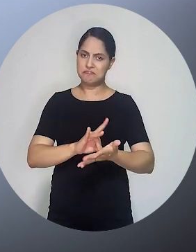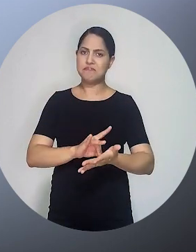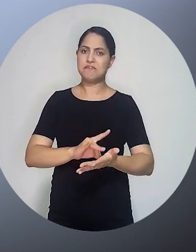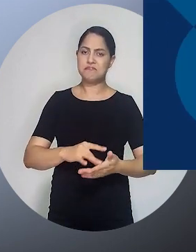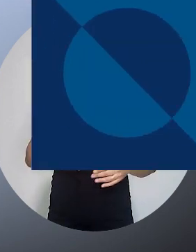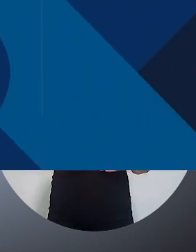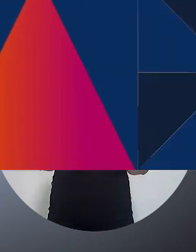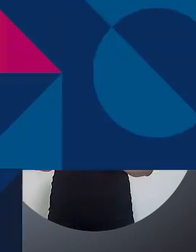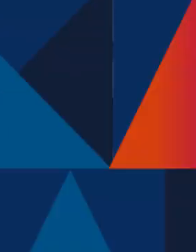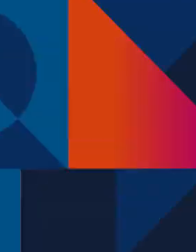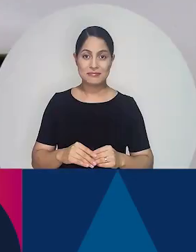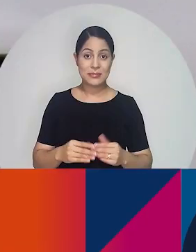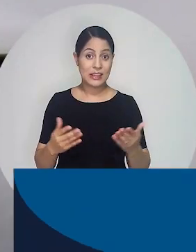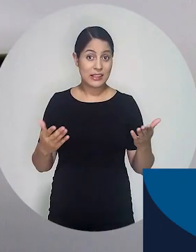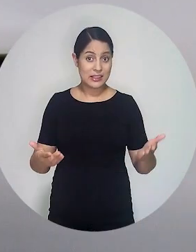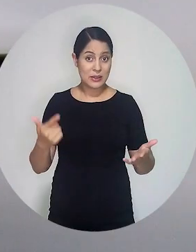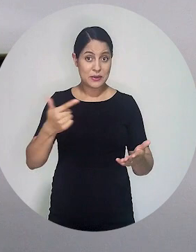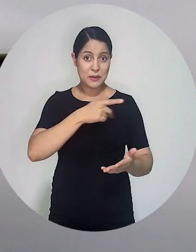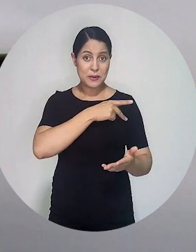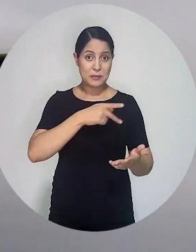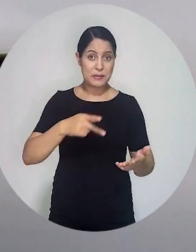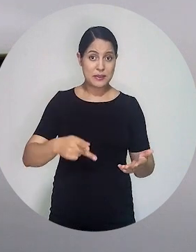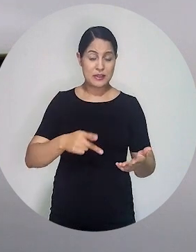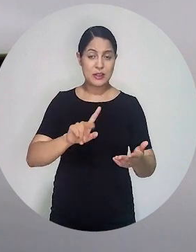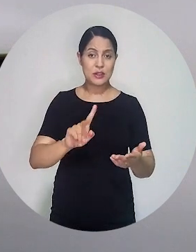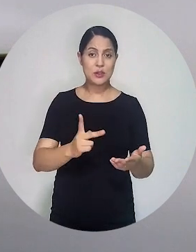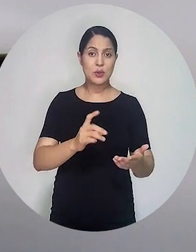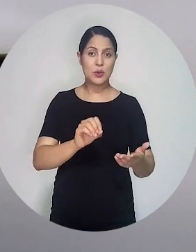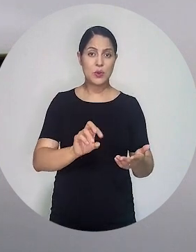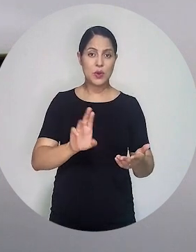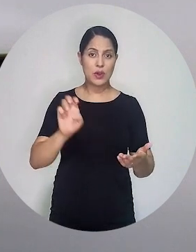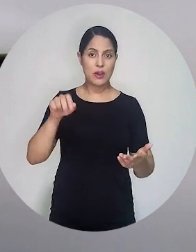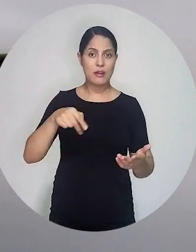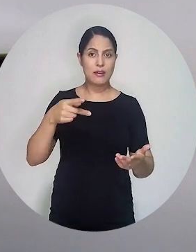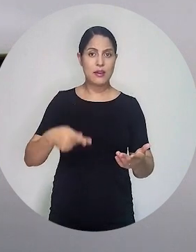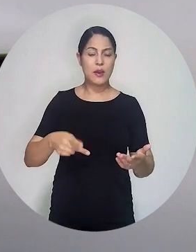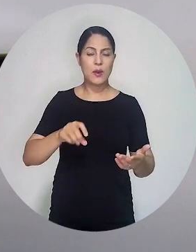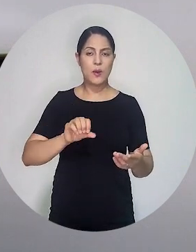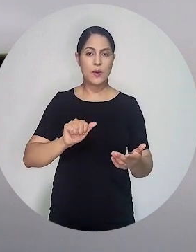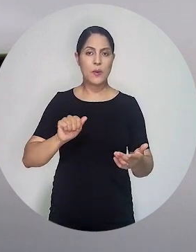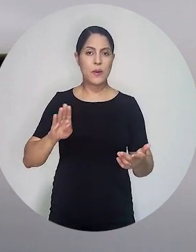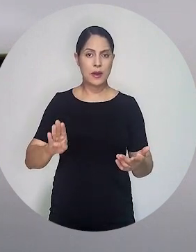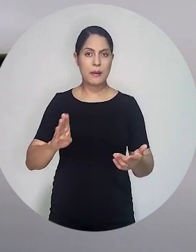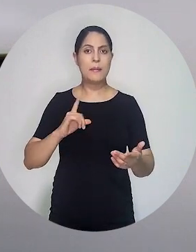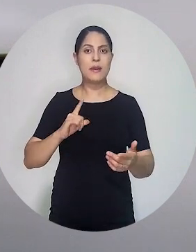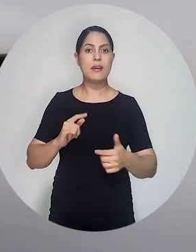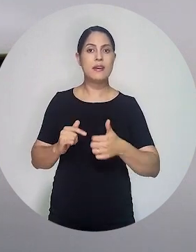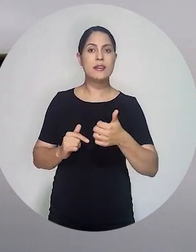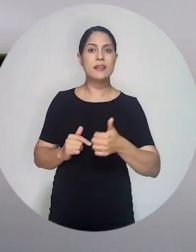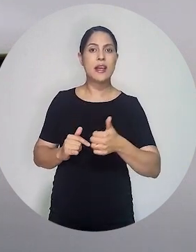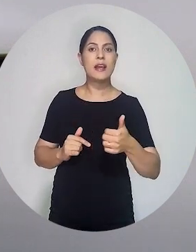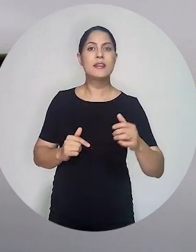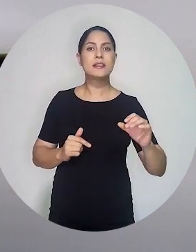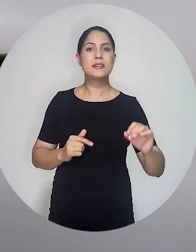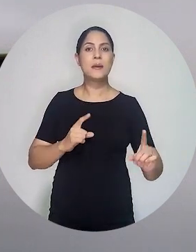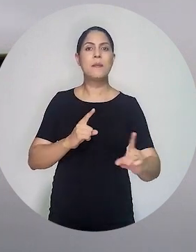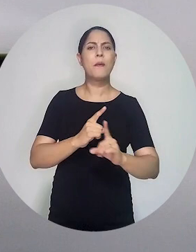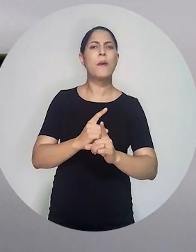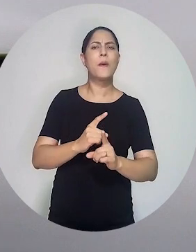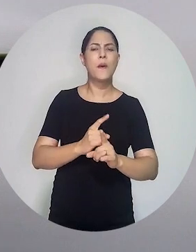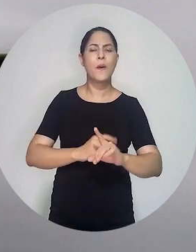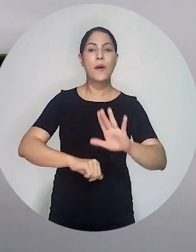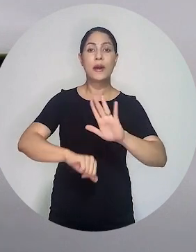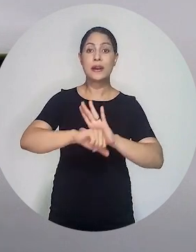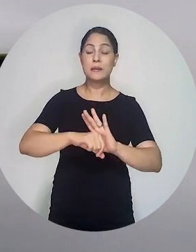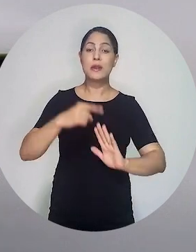participação de todos. O vice-presidente do Conselho Federal da OAB, Rafael Horn, esteve presente na abertura do 11º